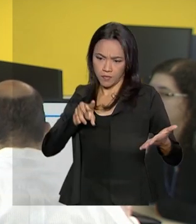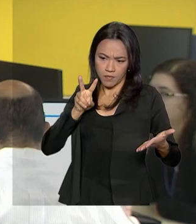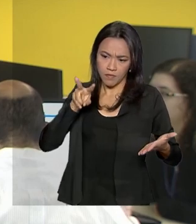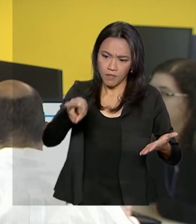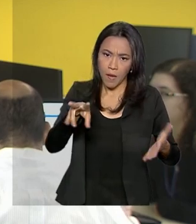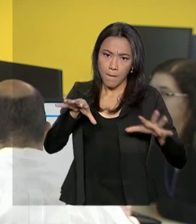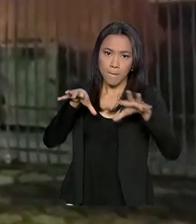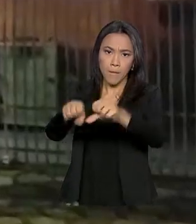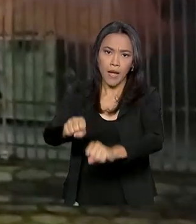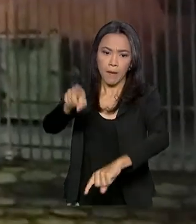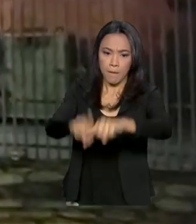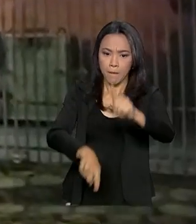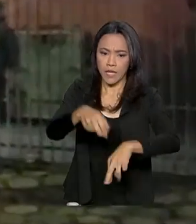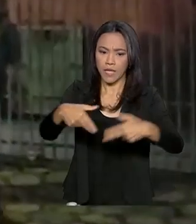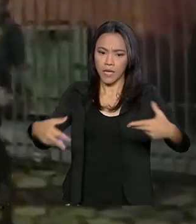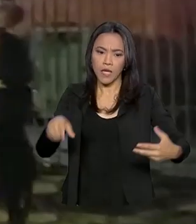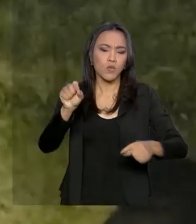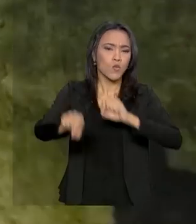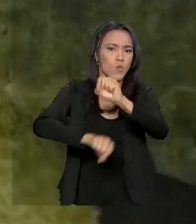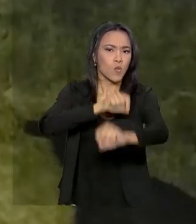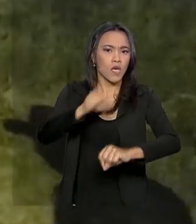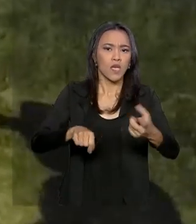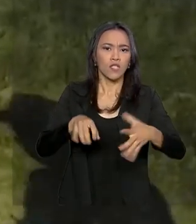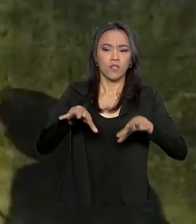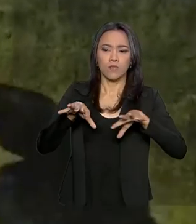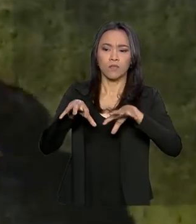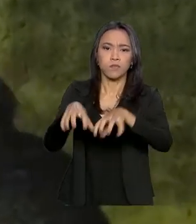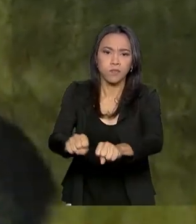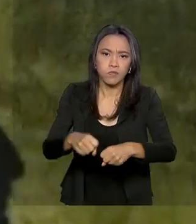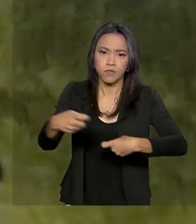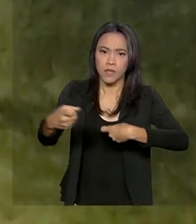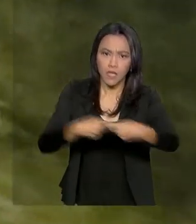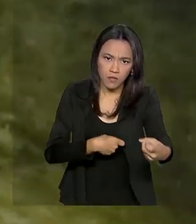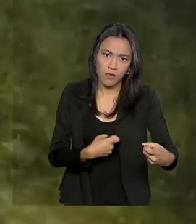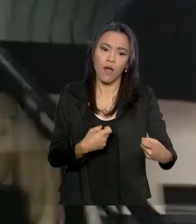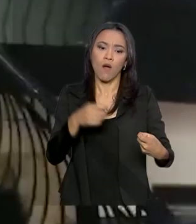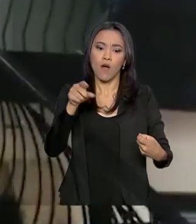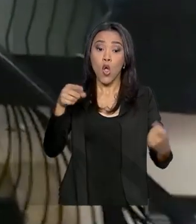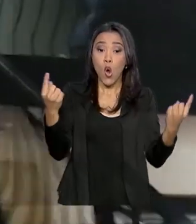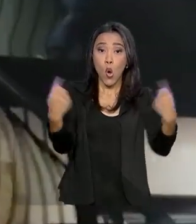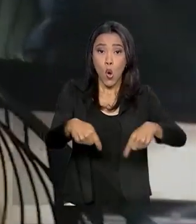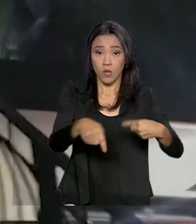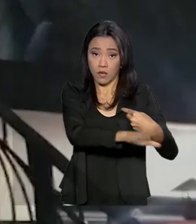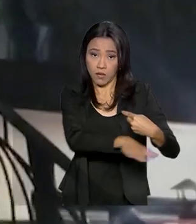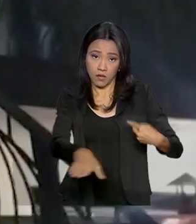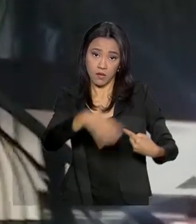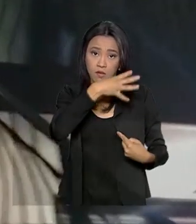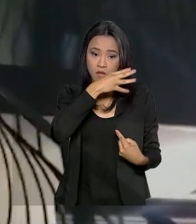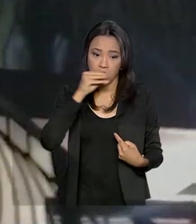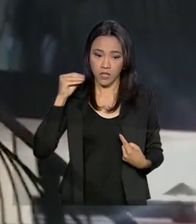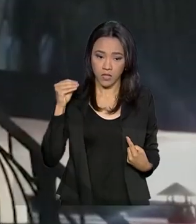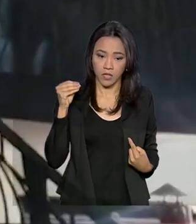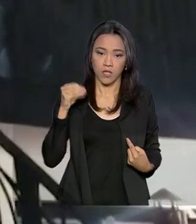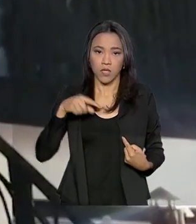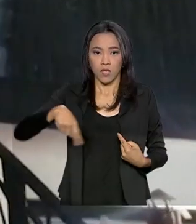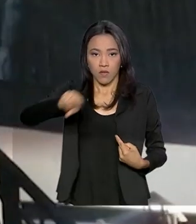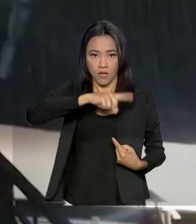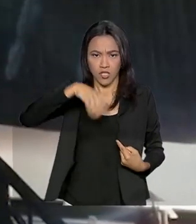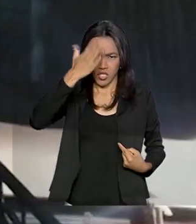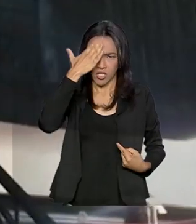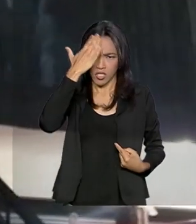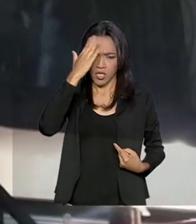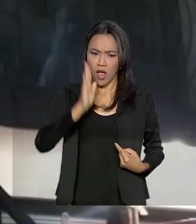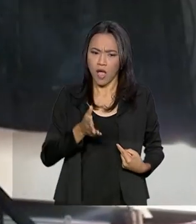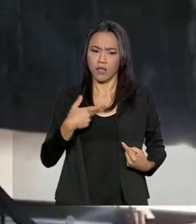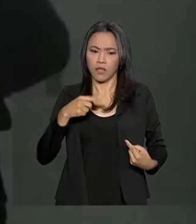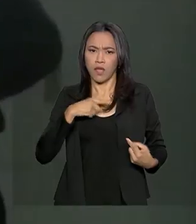arquivos com conteúdo relacionado aos crimes de exploração sexual praticados contra crianças e adolescentes. A gente já sabe que aconteceram